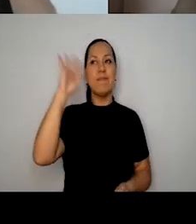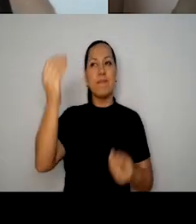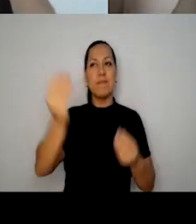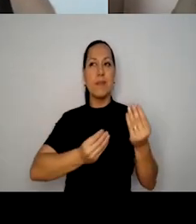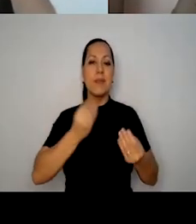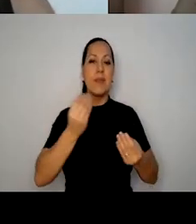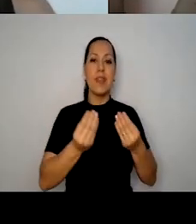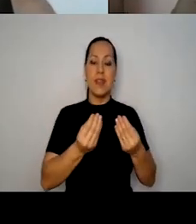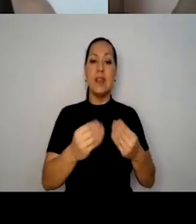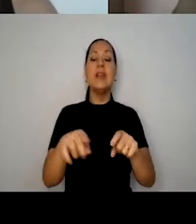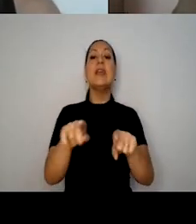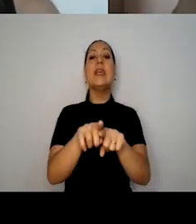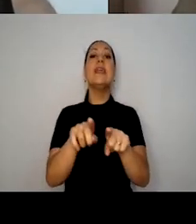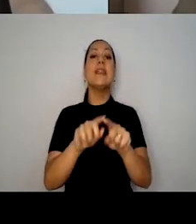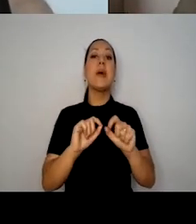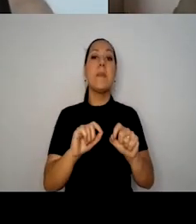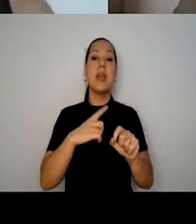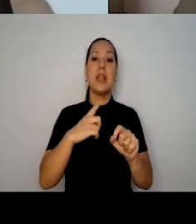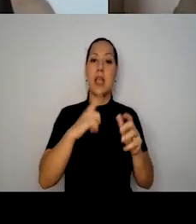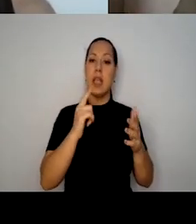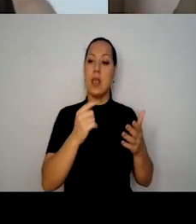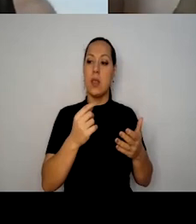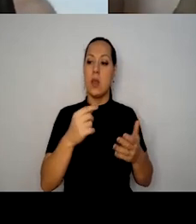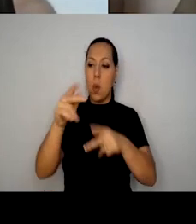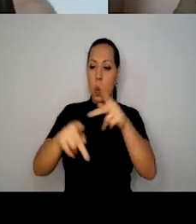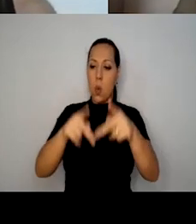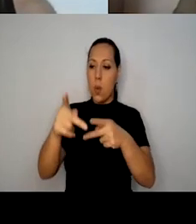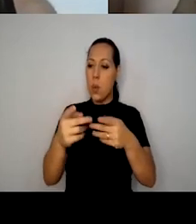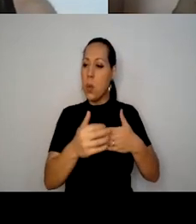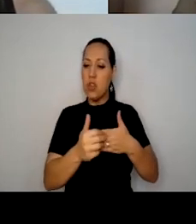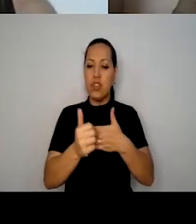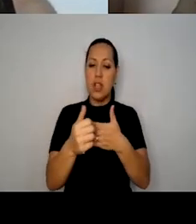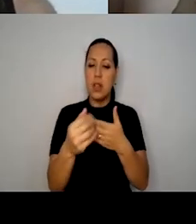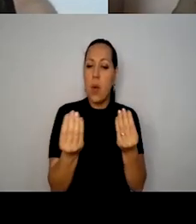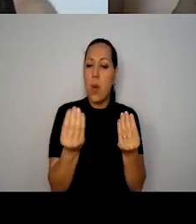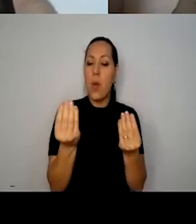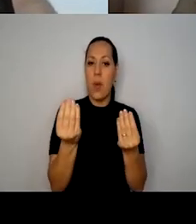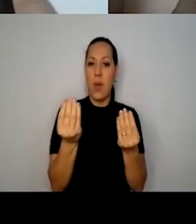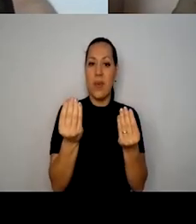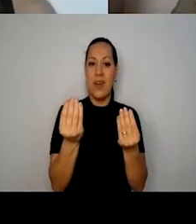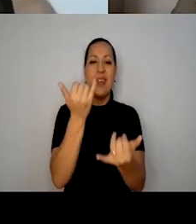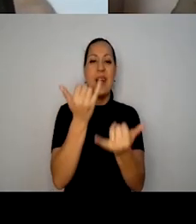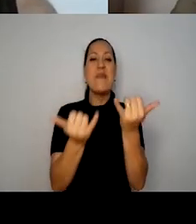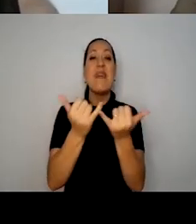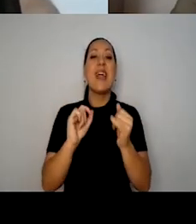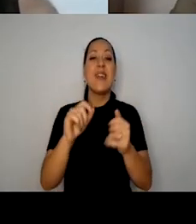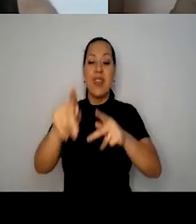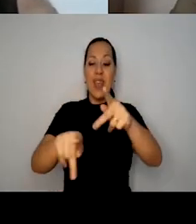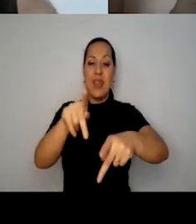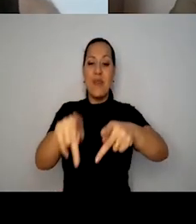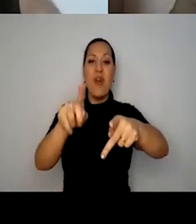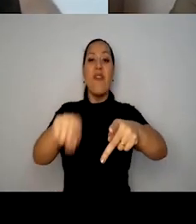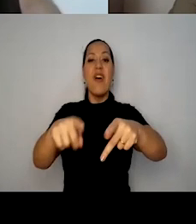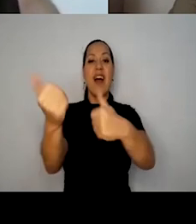existe, nós chamamos de uma direção, o público, ele é como um diretor do espetáculo, a diretora, a